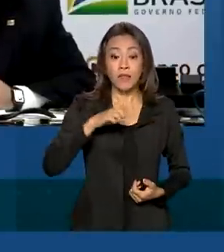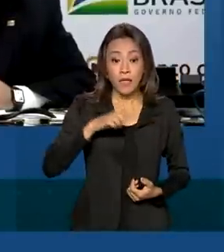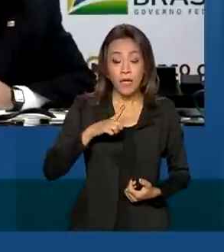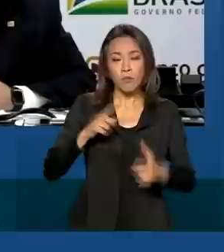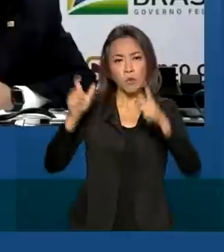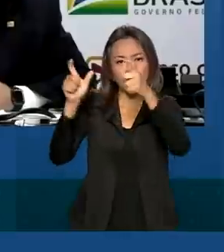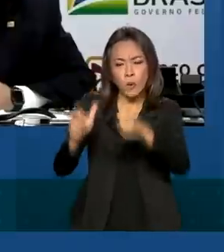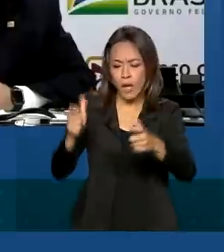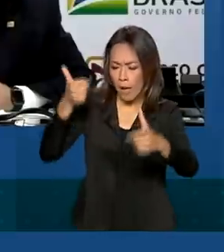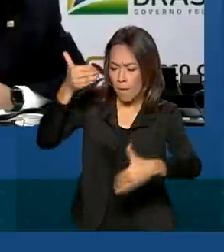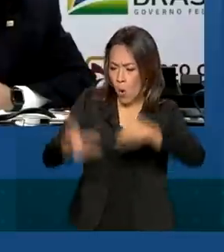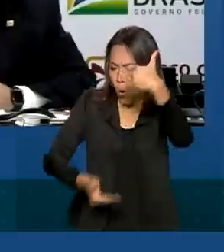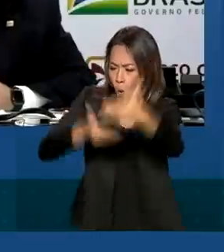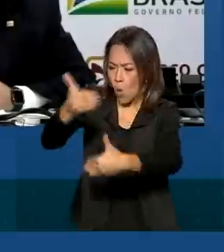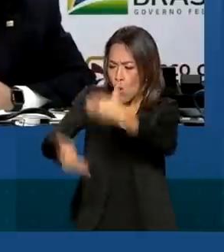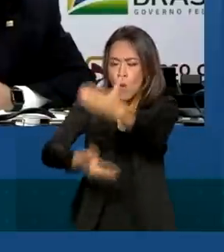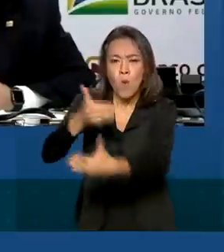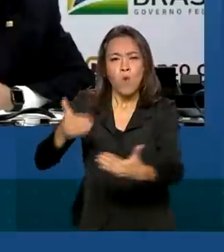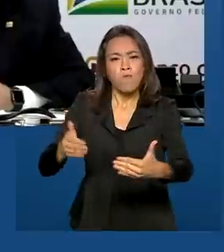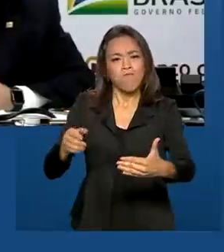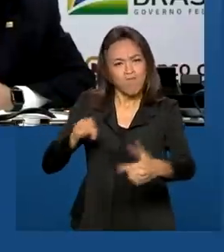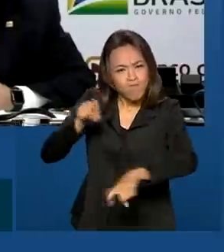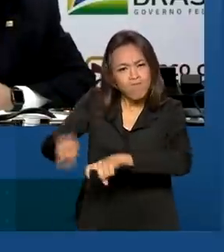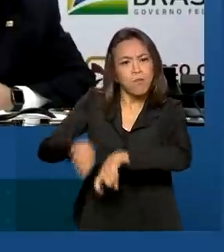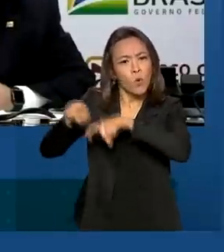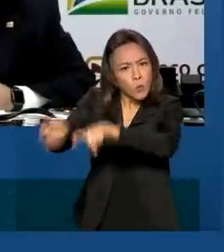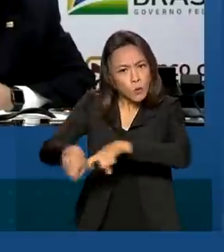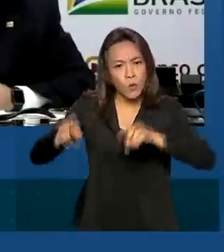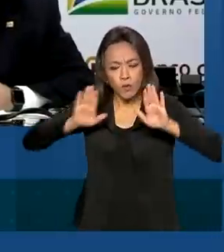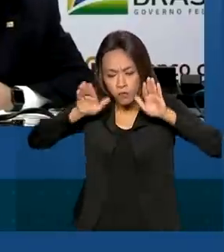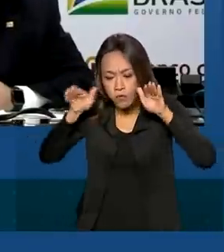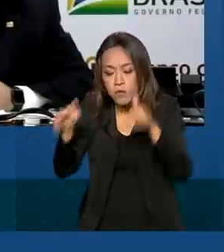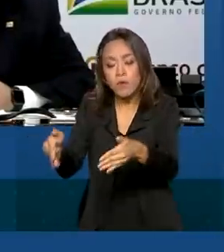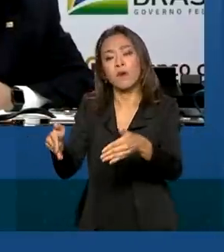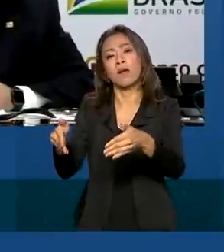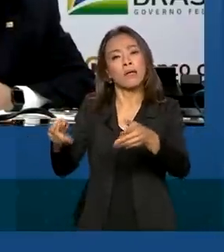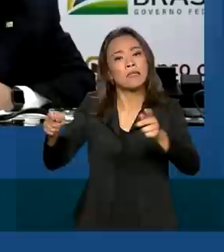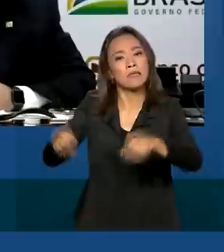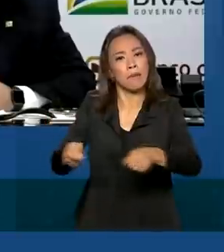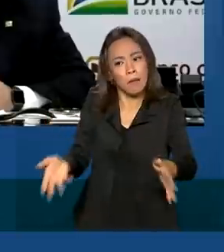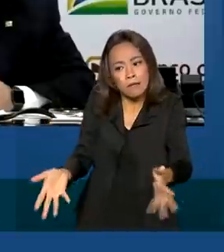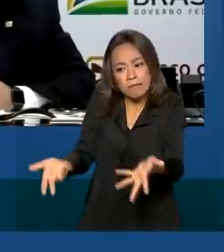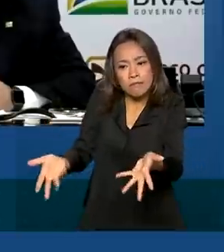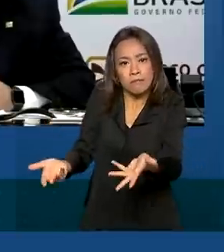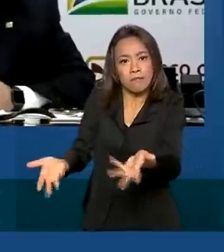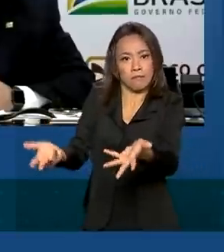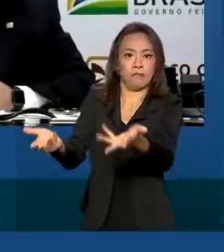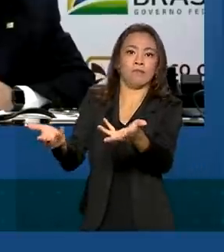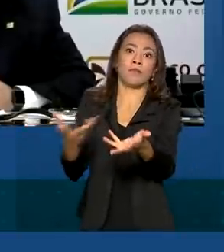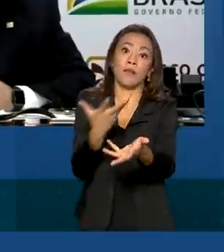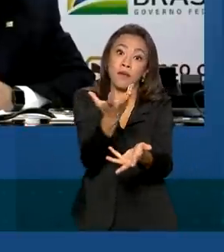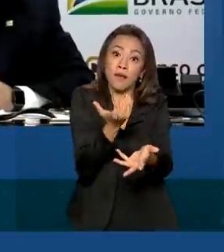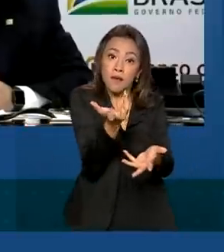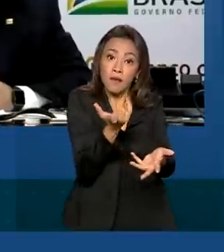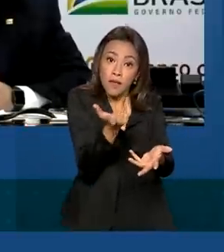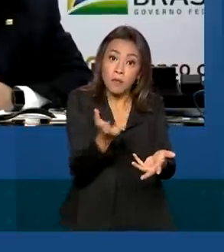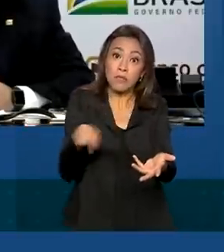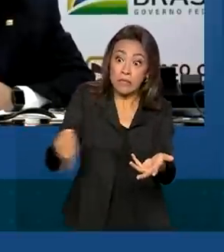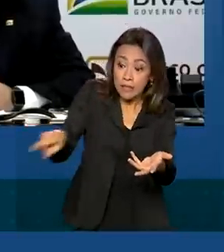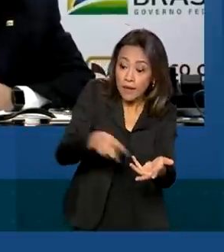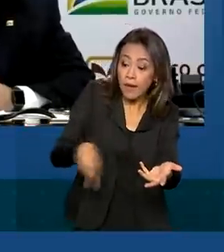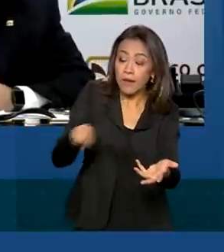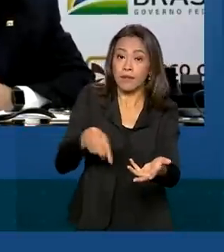voltados para a agricultura e que a gente precisa dar dinamicidade a esses polos. O a gente quer fazer é o aumento da